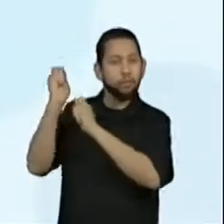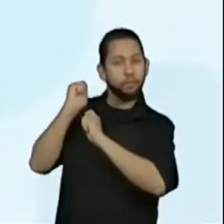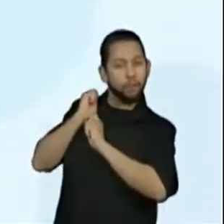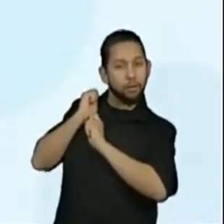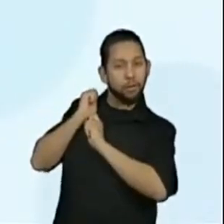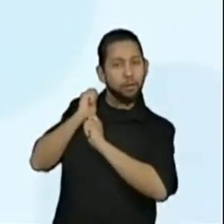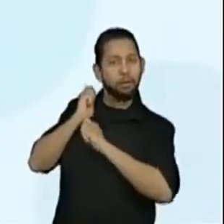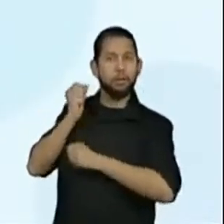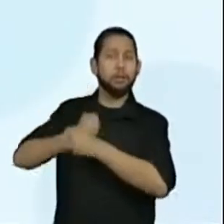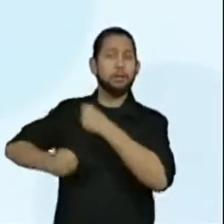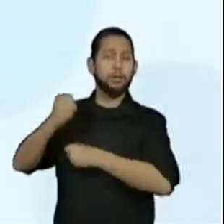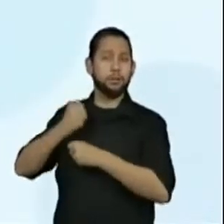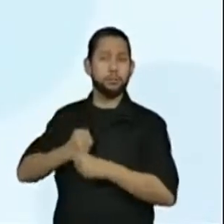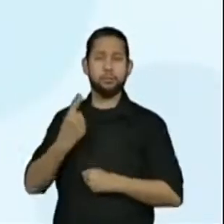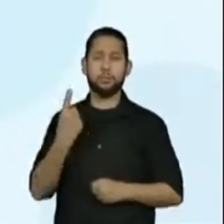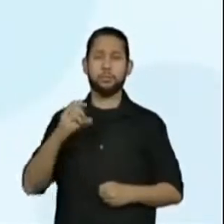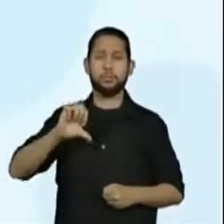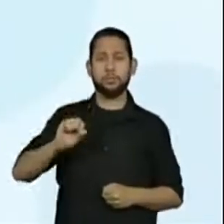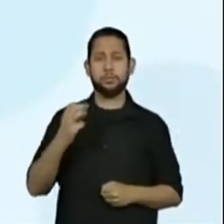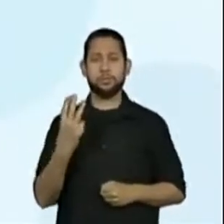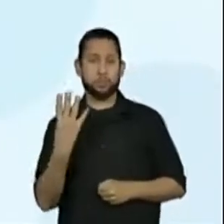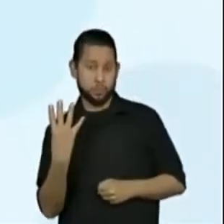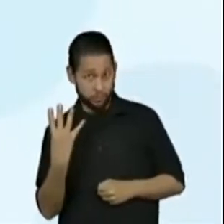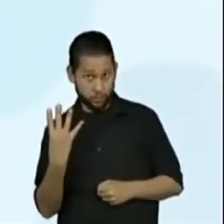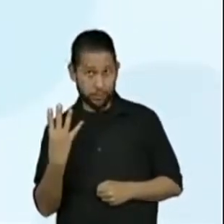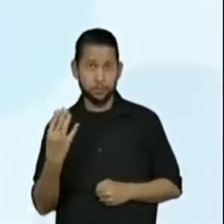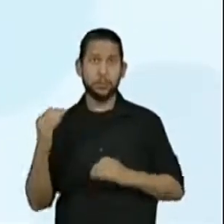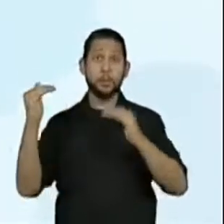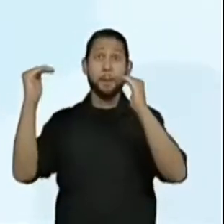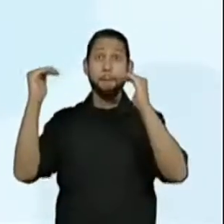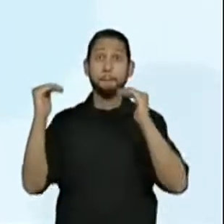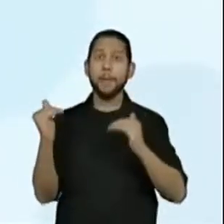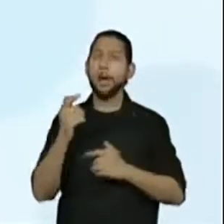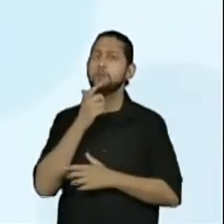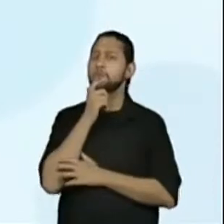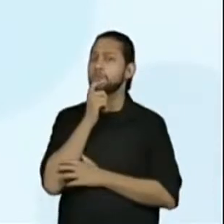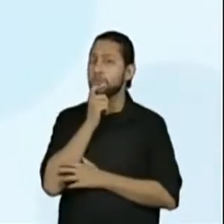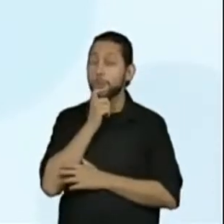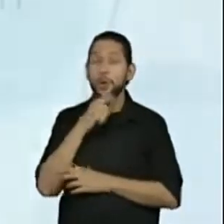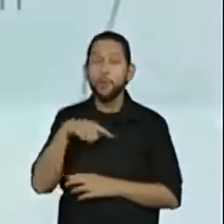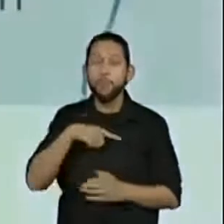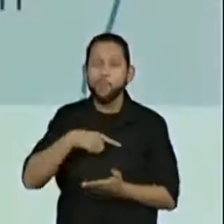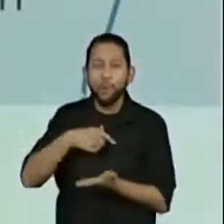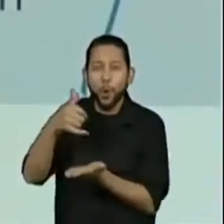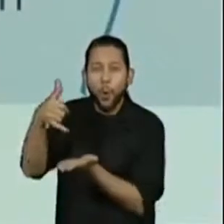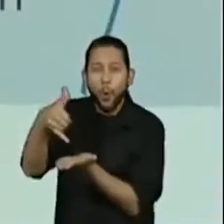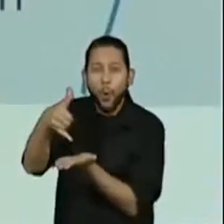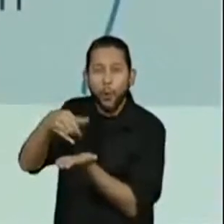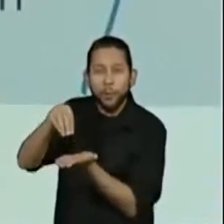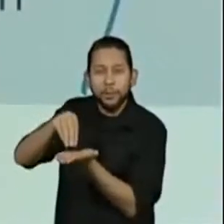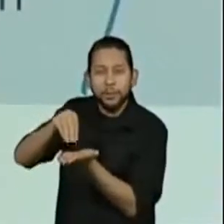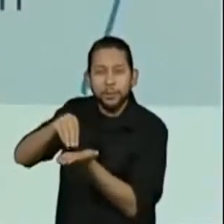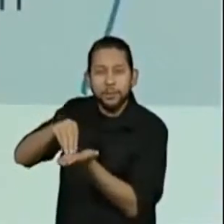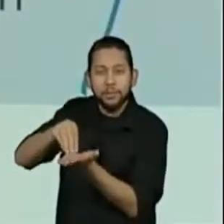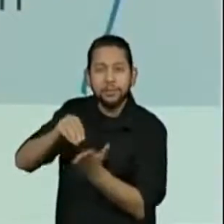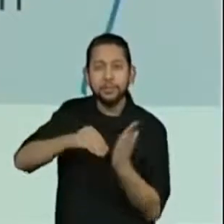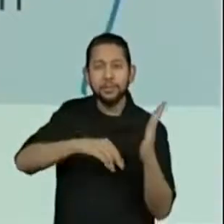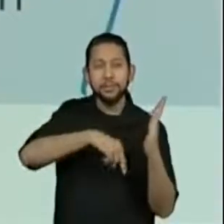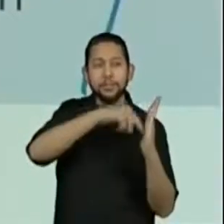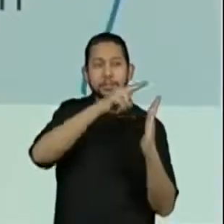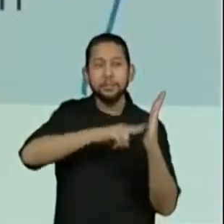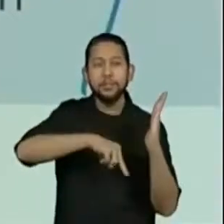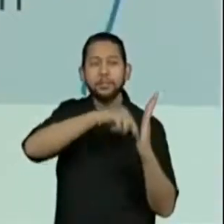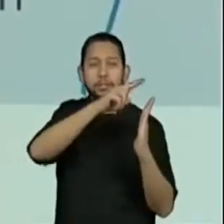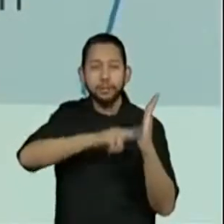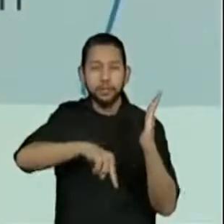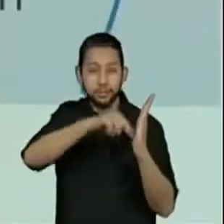Só que assim, ó, o que eu quero que você, aluno do quarto ano, preste atenção agora, tá? Para não ficar focado em informações